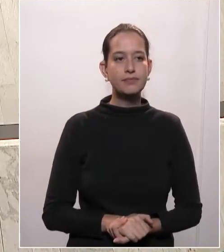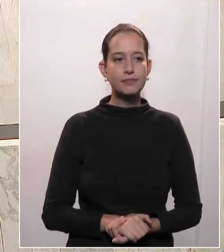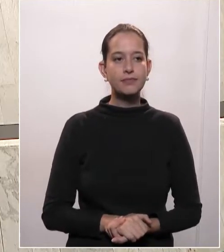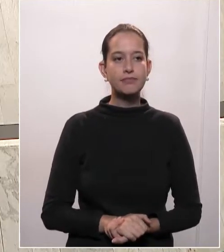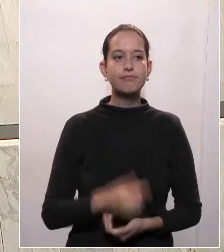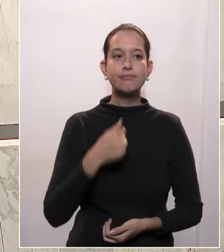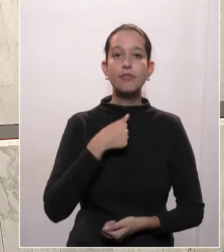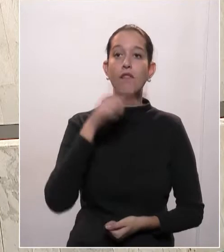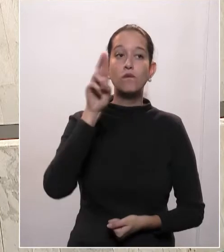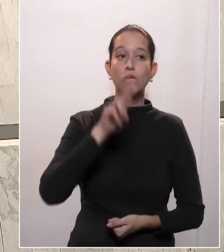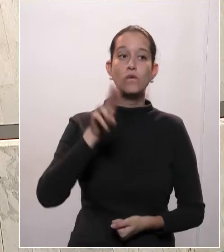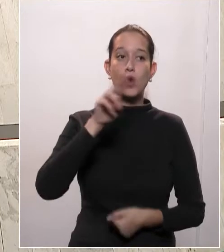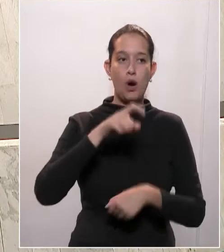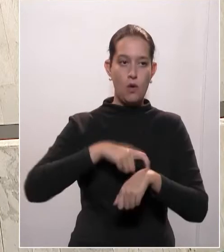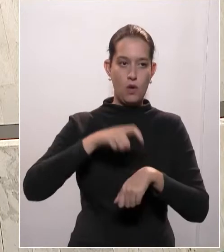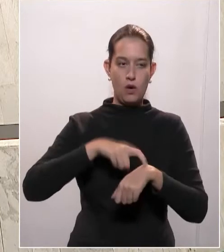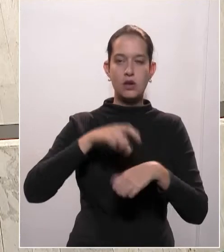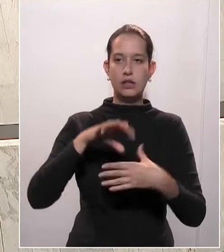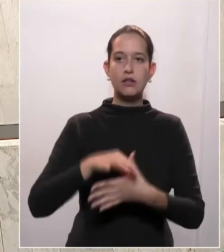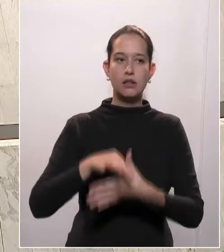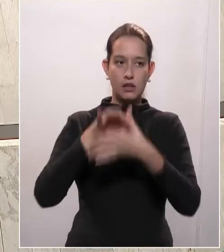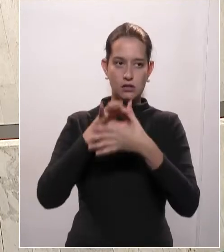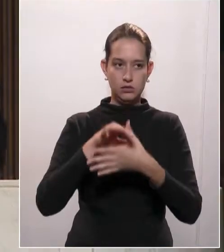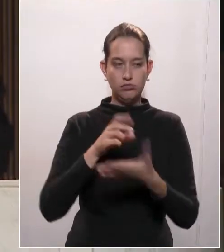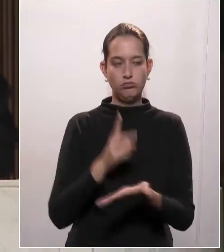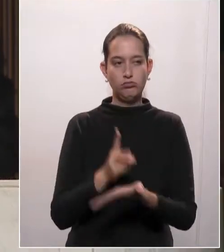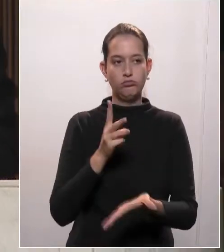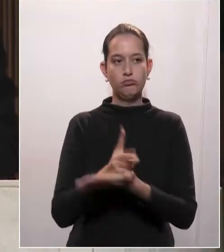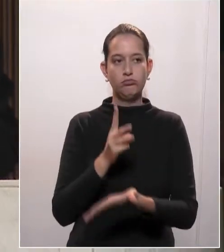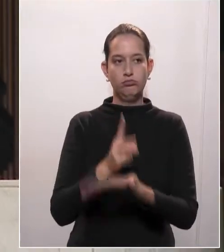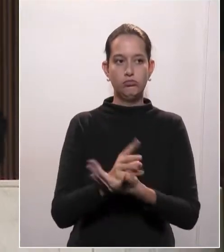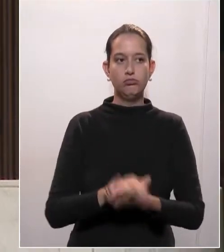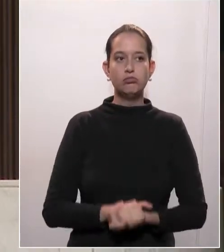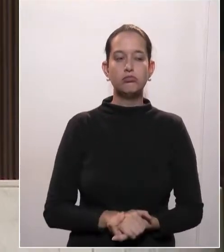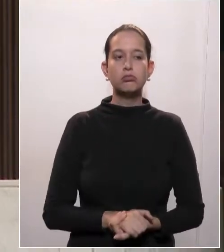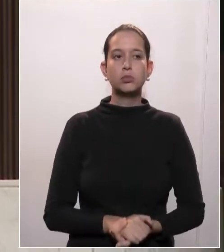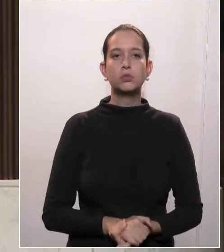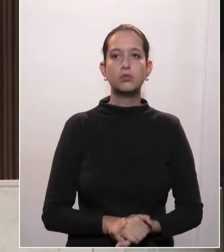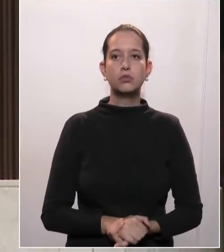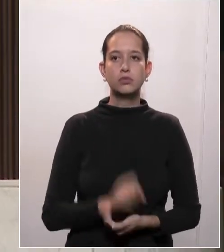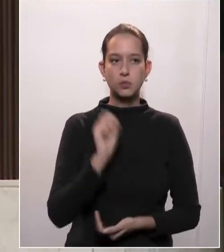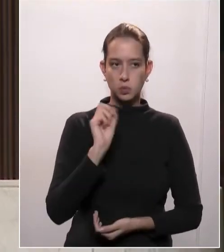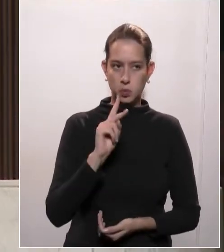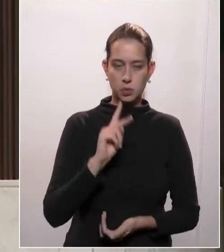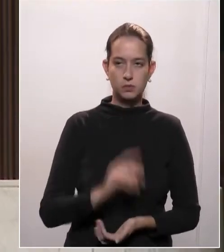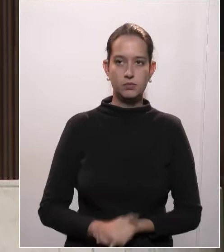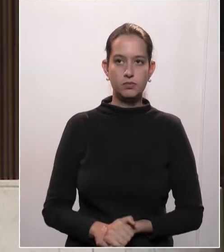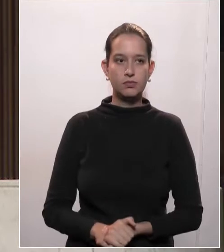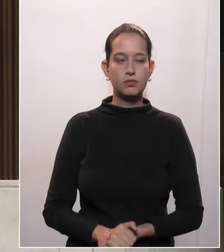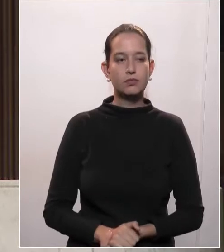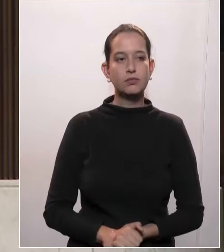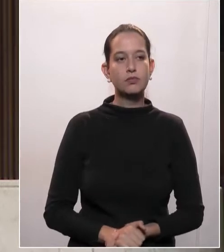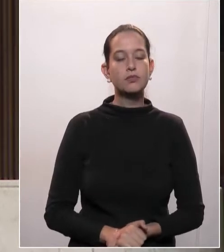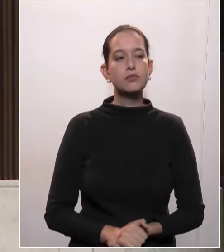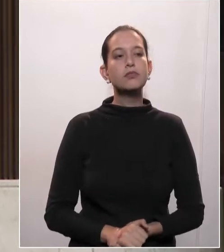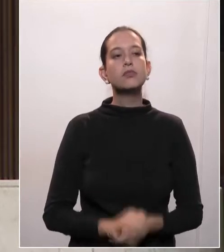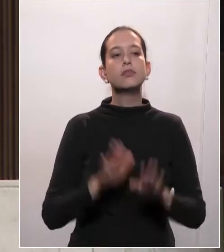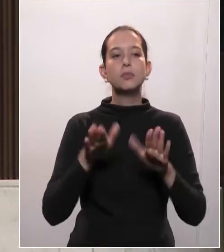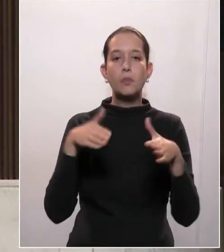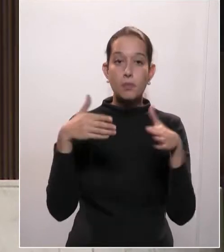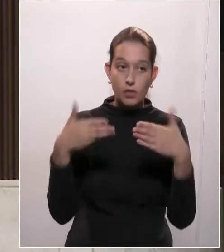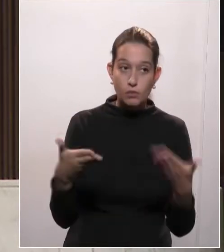Liderança-oposição? Exato. Ok. Então, senhor presidente, o que precisa